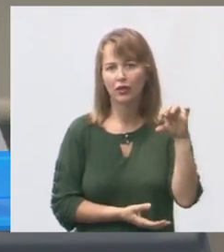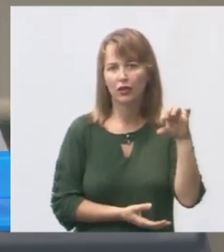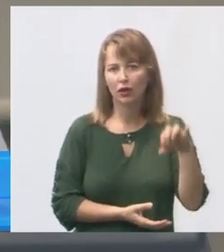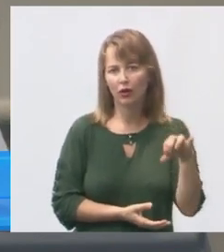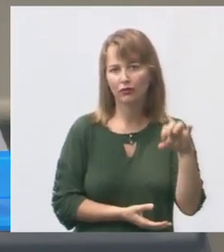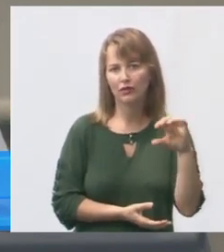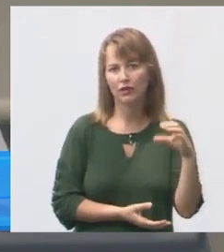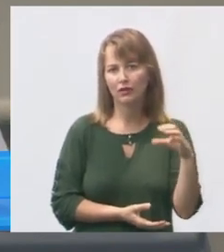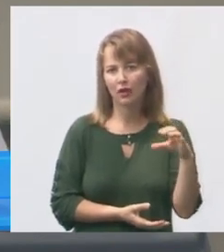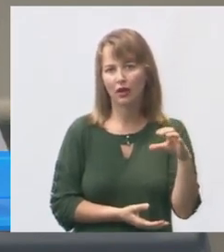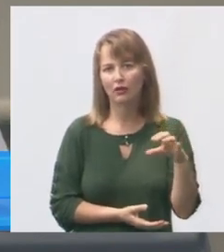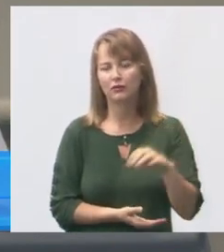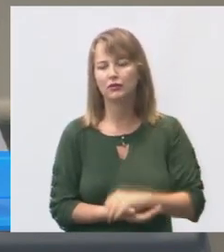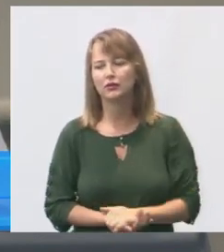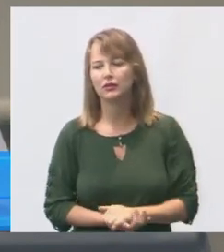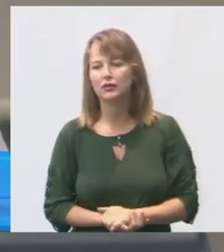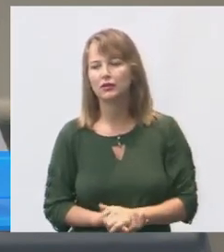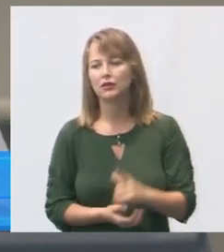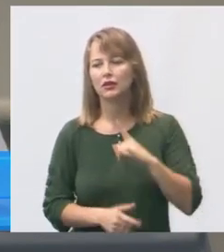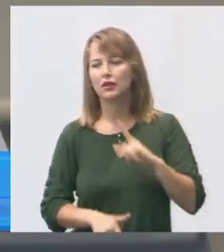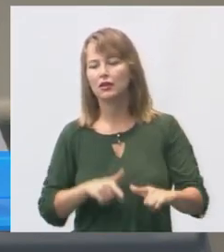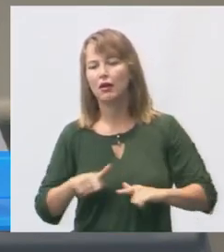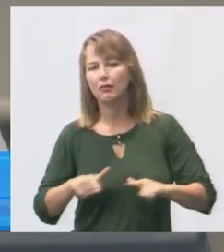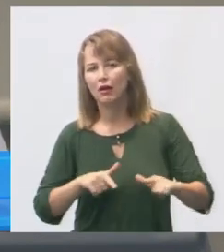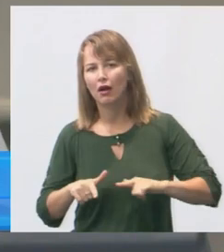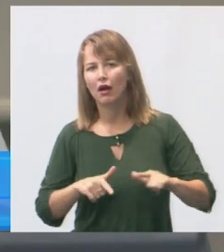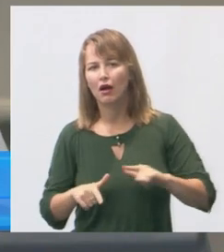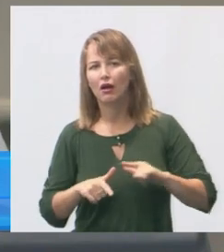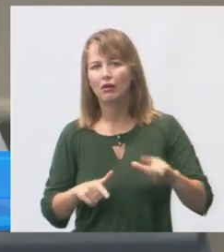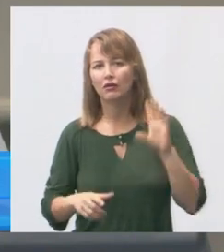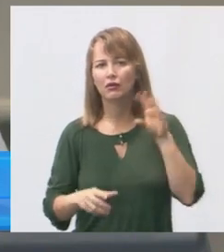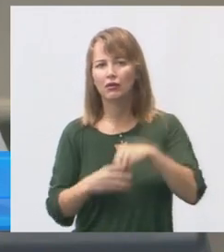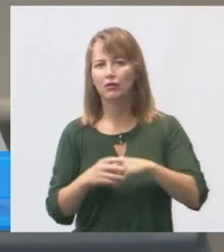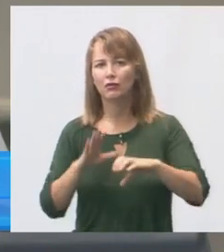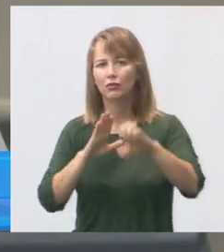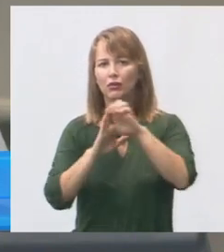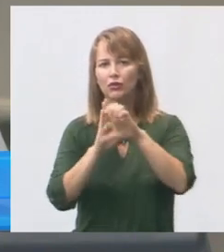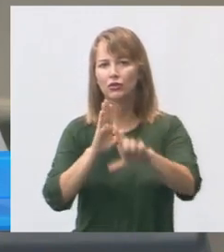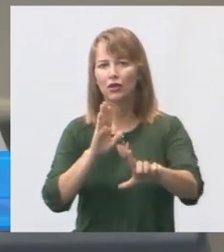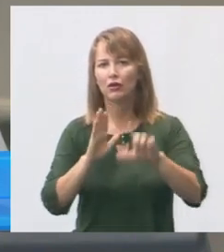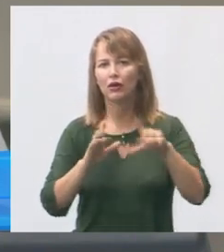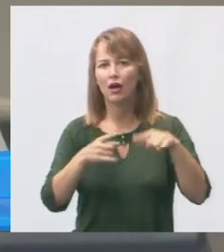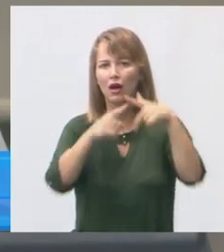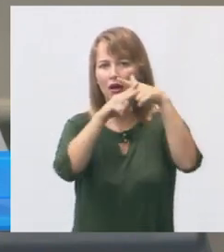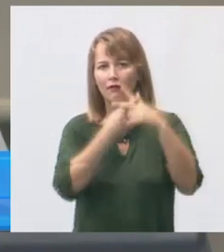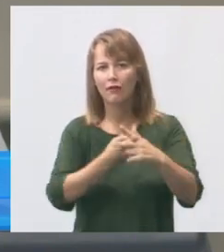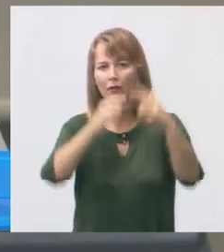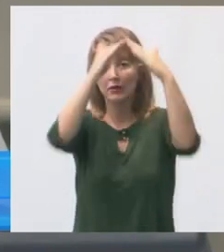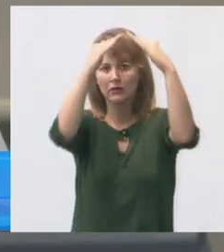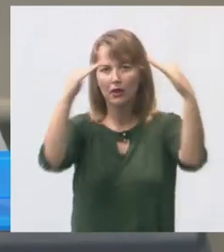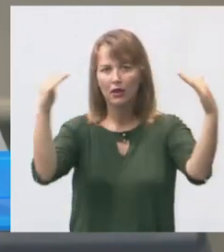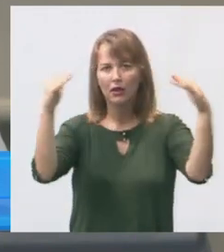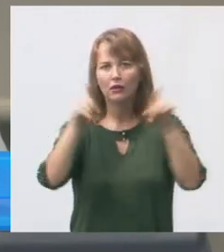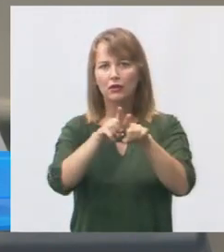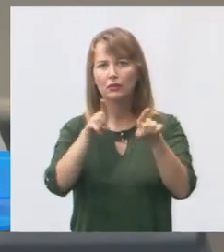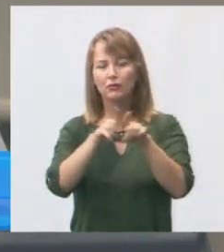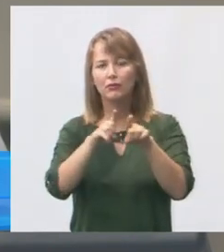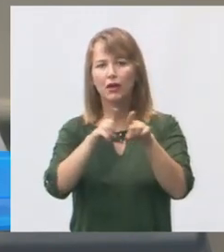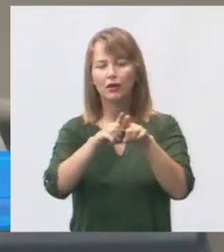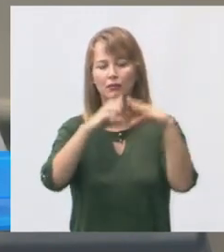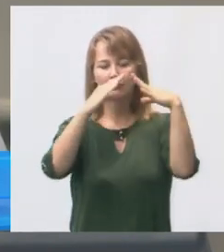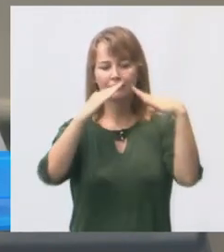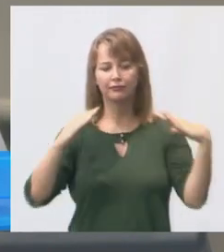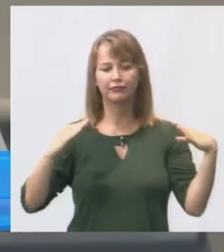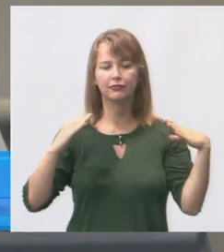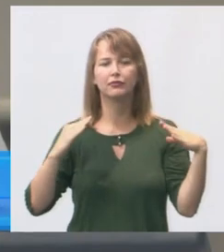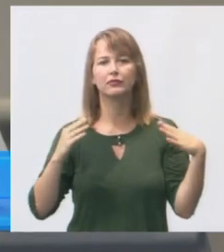Valendo ressaltar que entre os serviços contemplados na edital, está a reforma do telhado e instalação de cobertura na referida unidade.